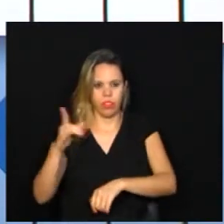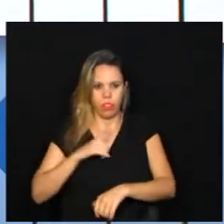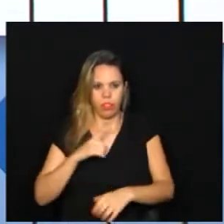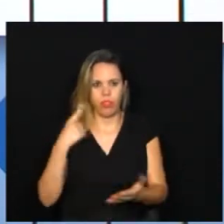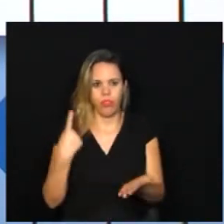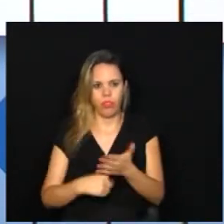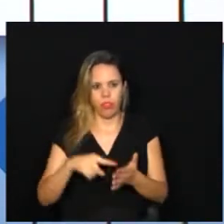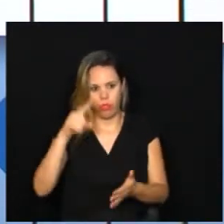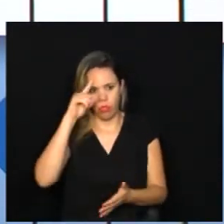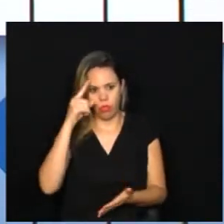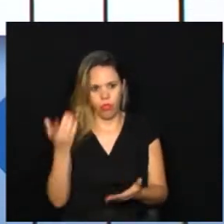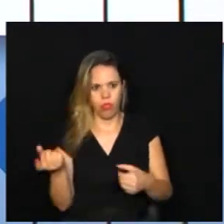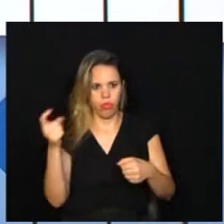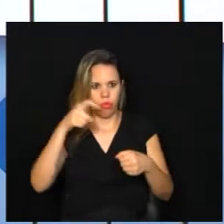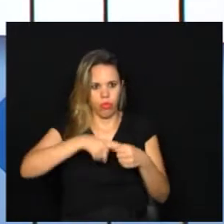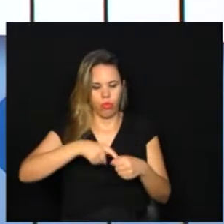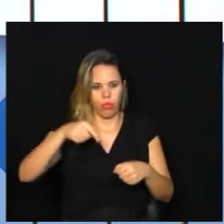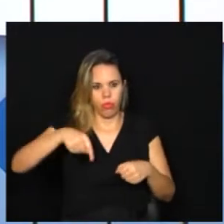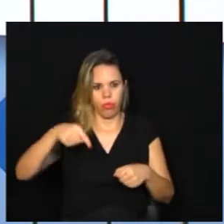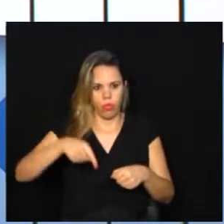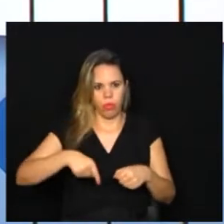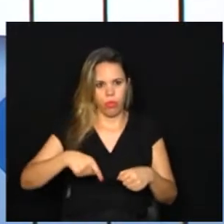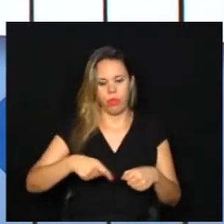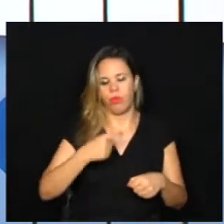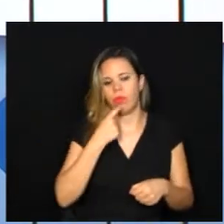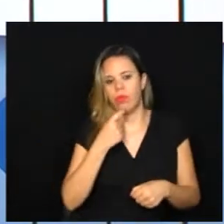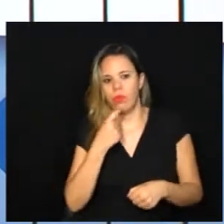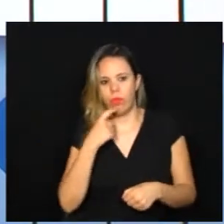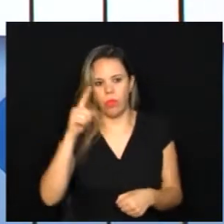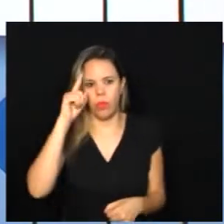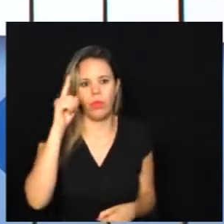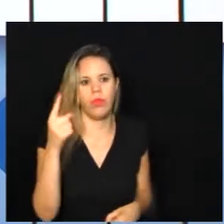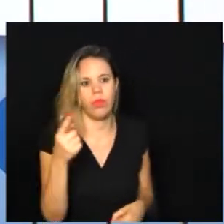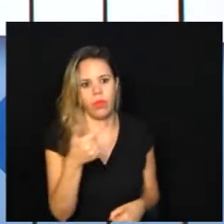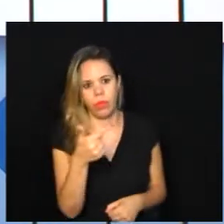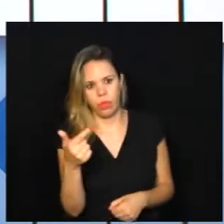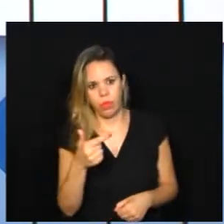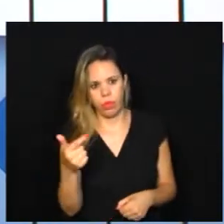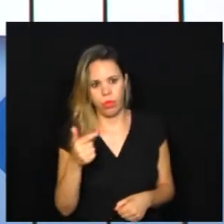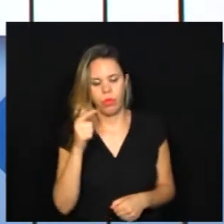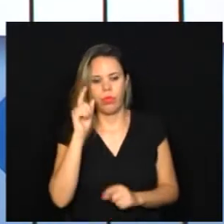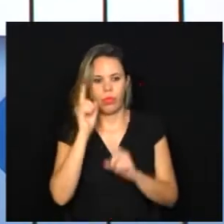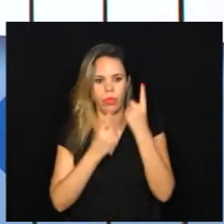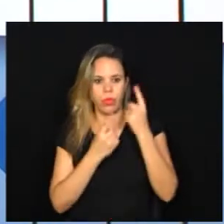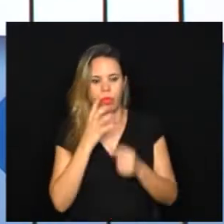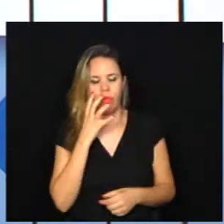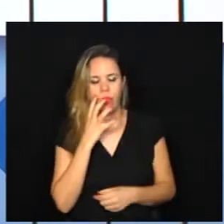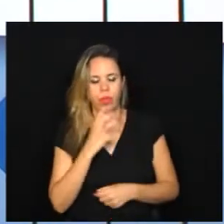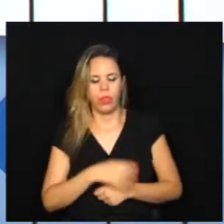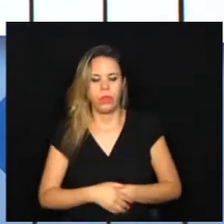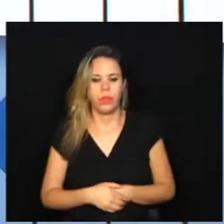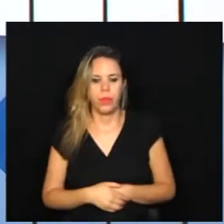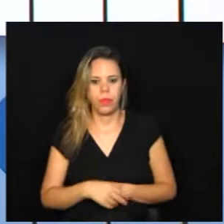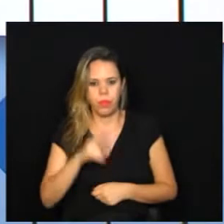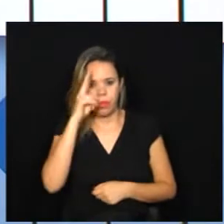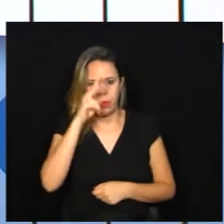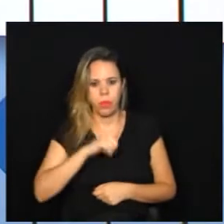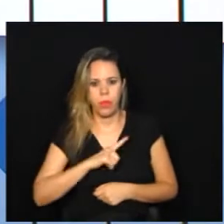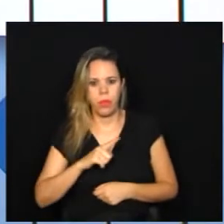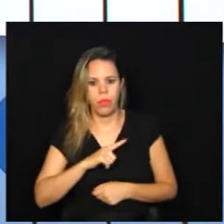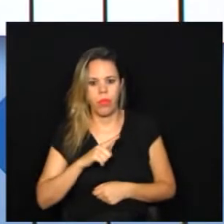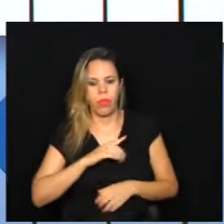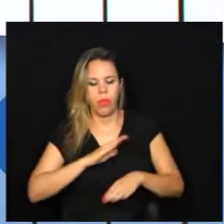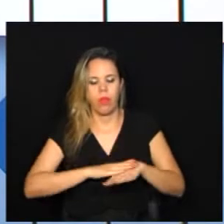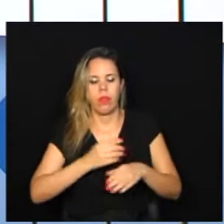data para estarem de volta aqui no Legislativo Campineiro, dia 22 de fevereiro. Lembrando que a gente tem um ato da